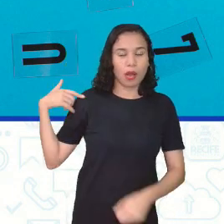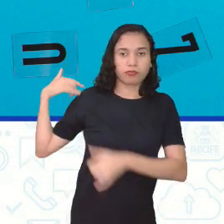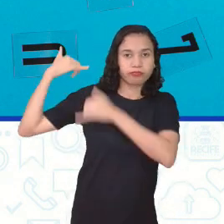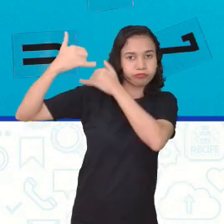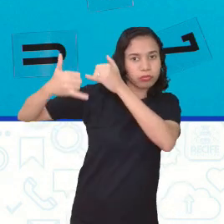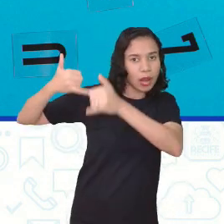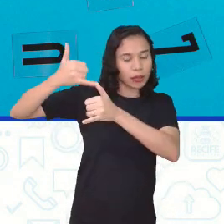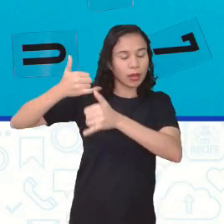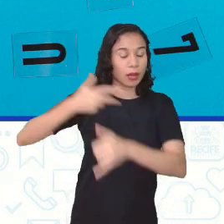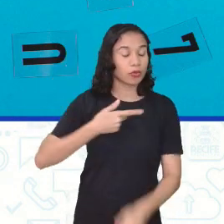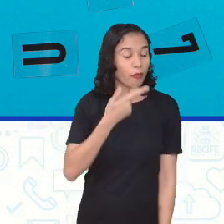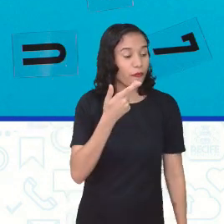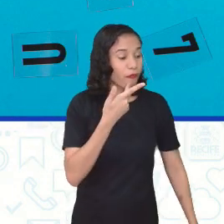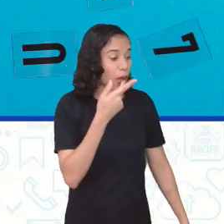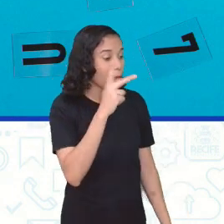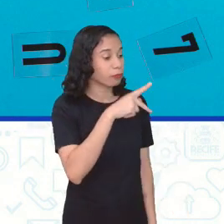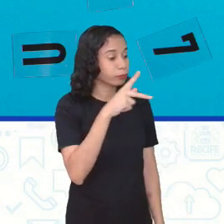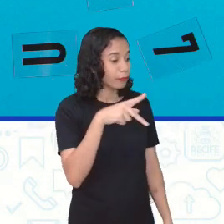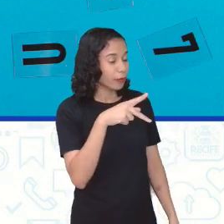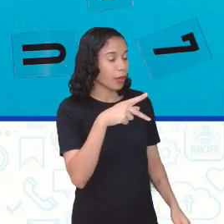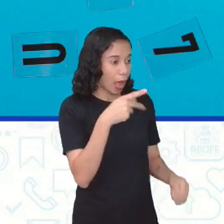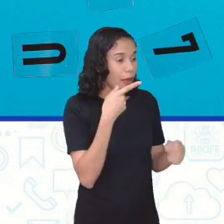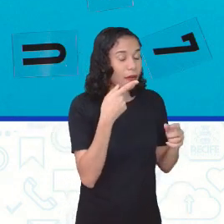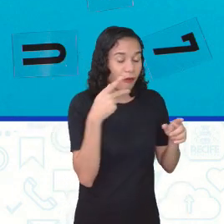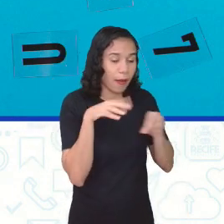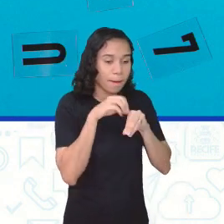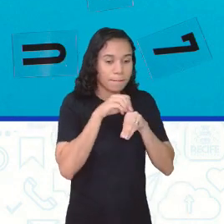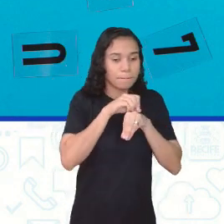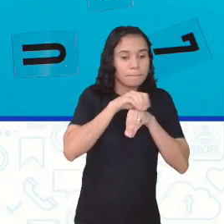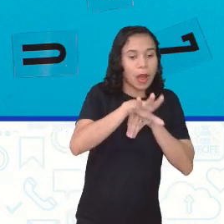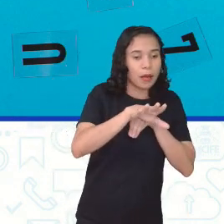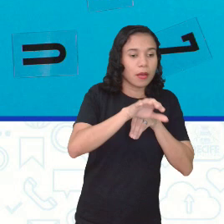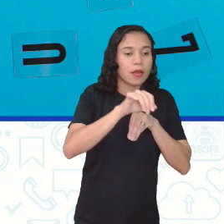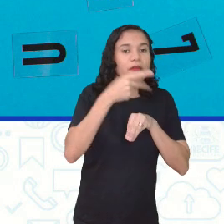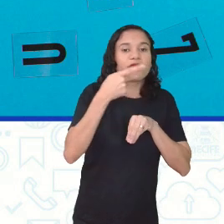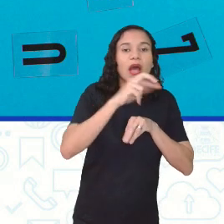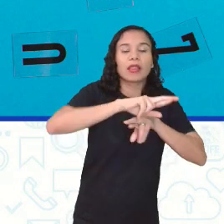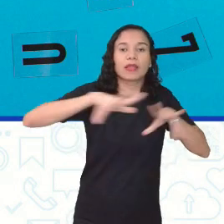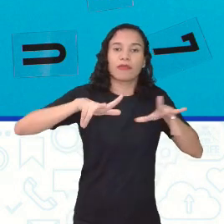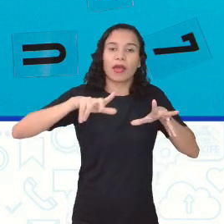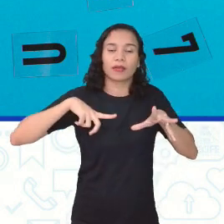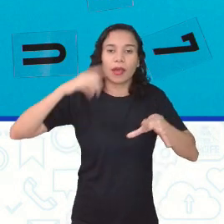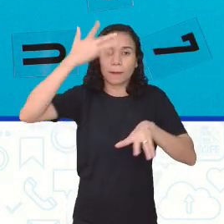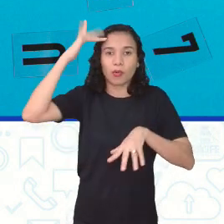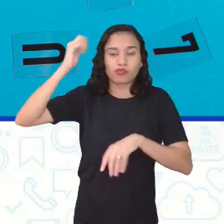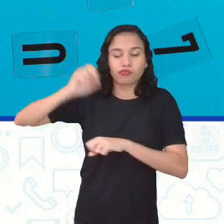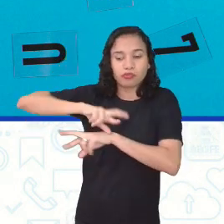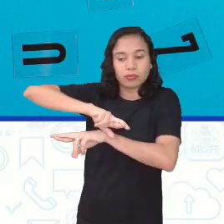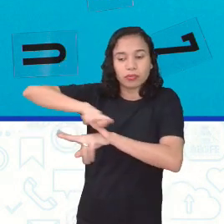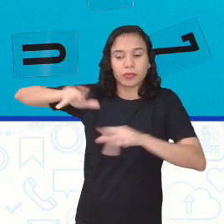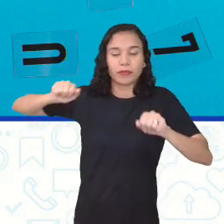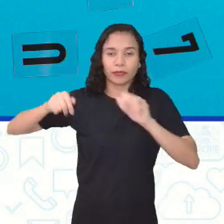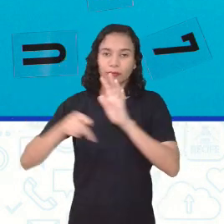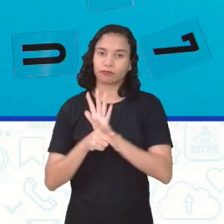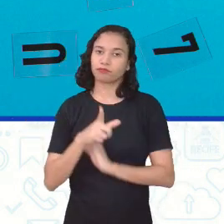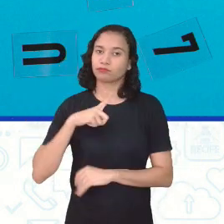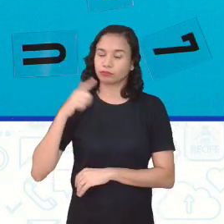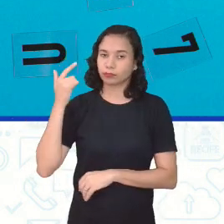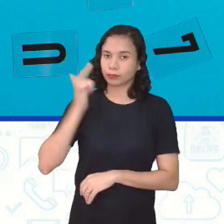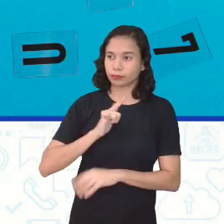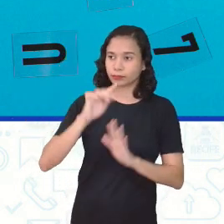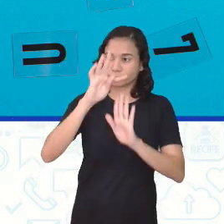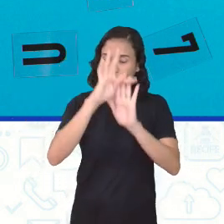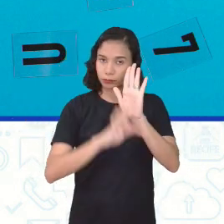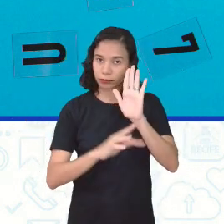a Camille. Camille vai pegar essa lenda e vai contar diferente para a Helena. Então, você tem formas distintas de fazer com que esse